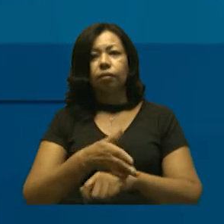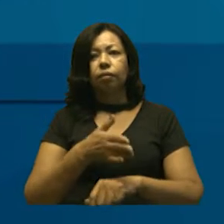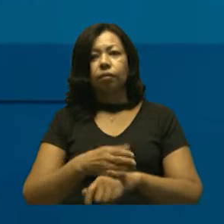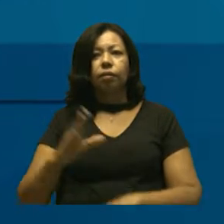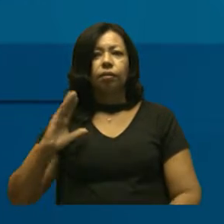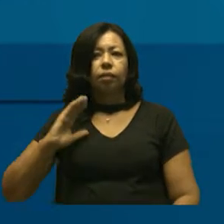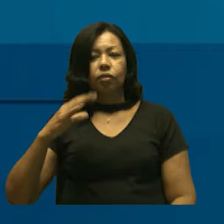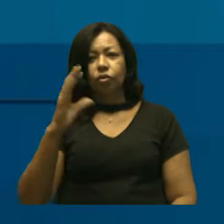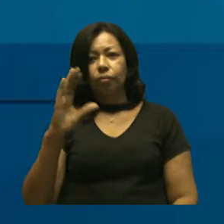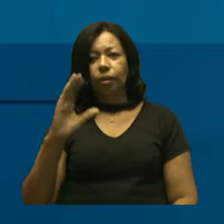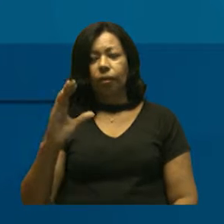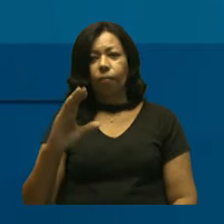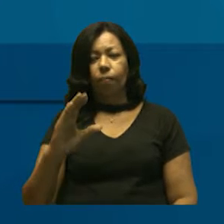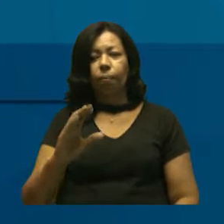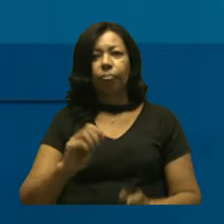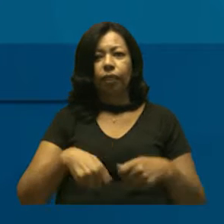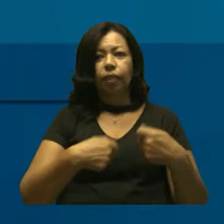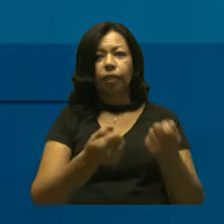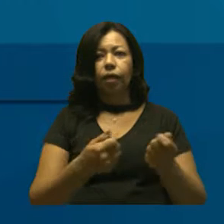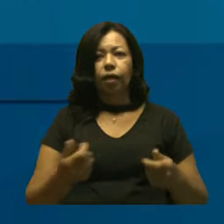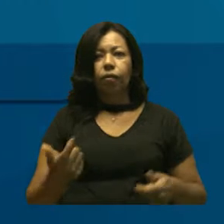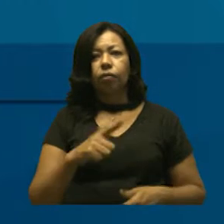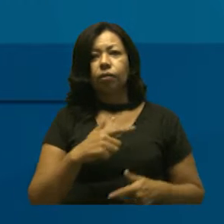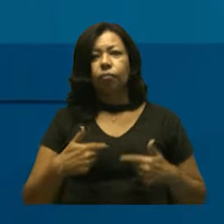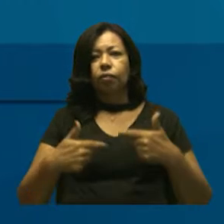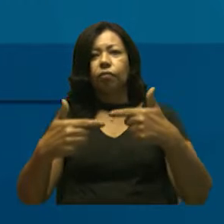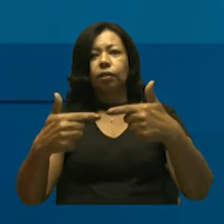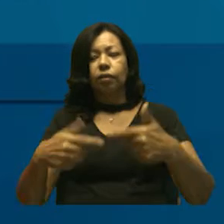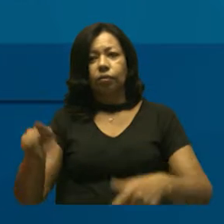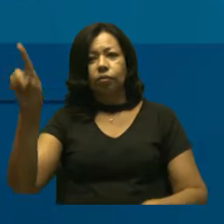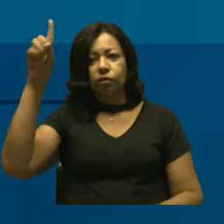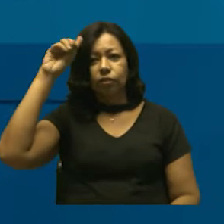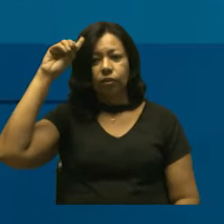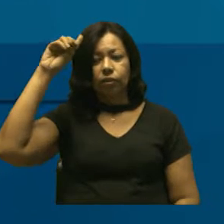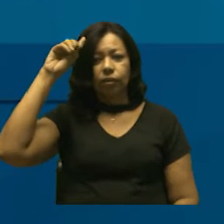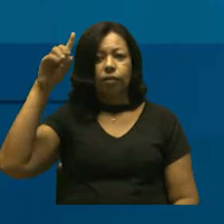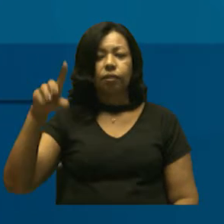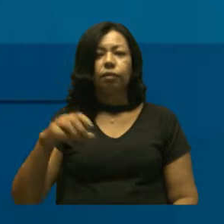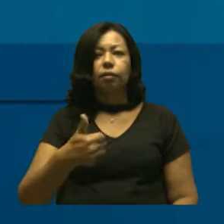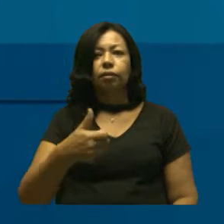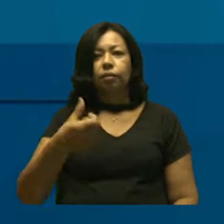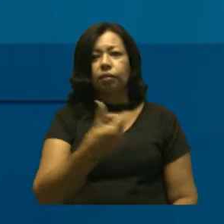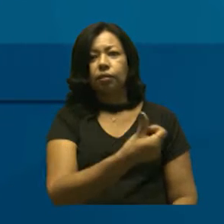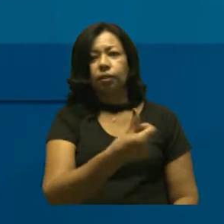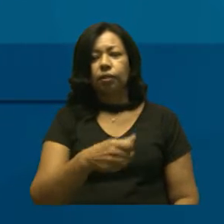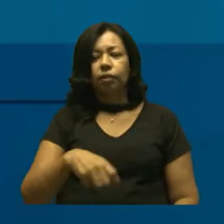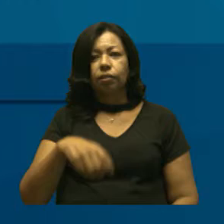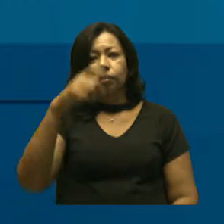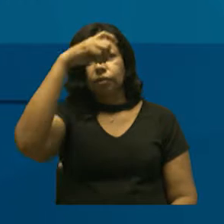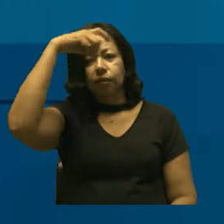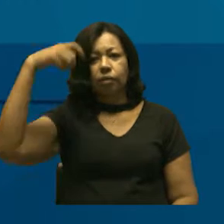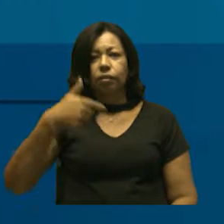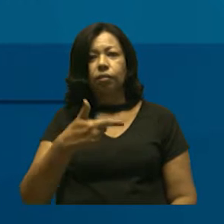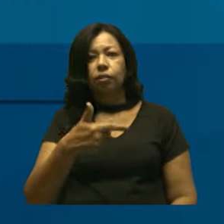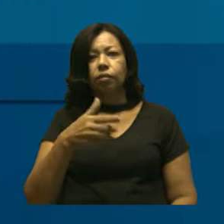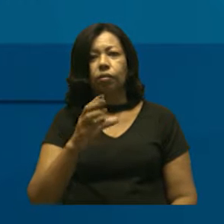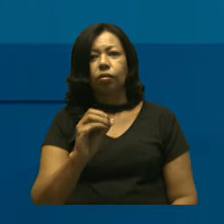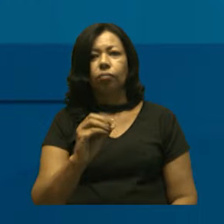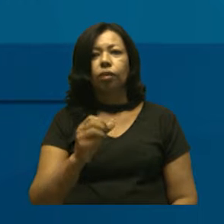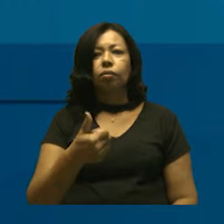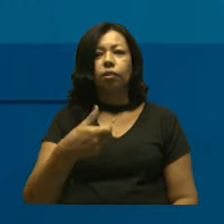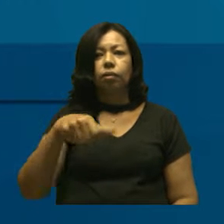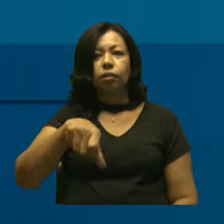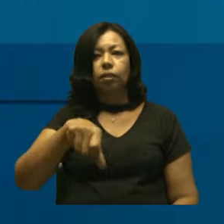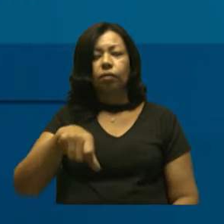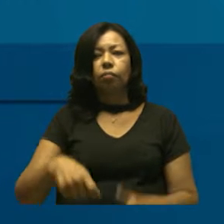município de Cubatão e da Outras Providências. A data é do dia 16 de janeiro de 2019 e